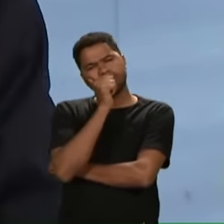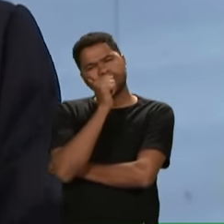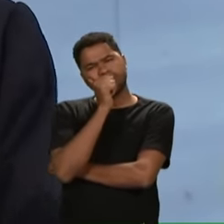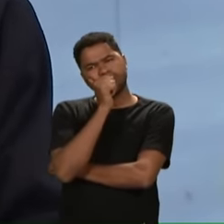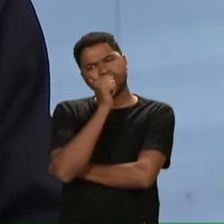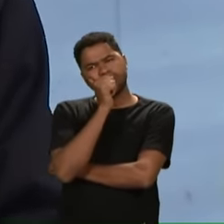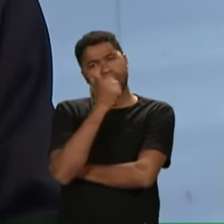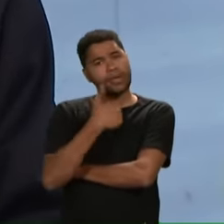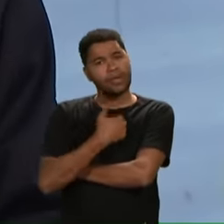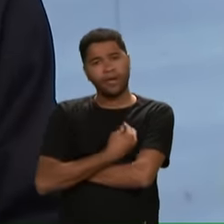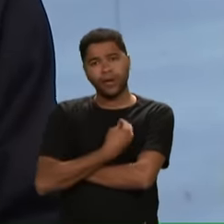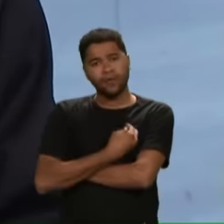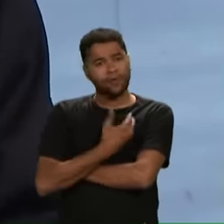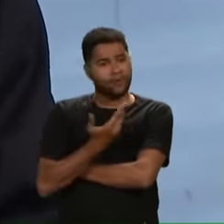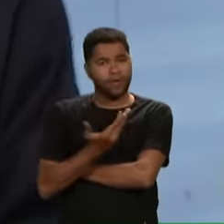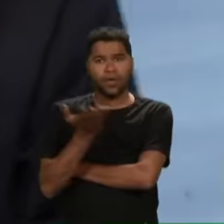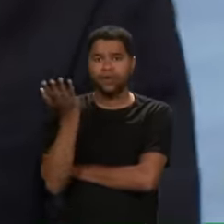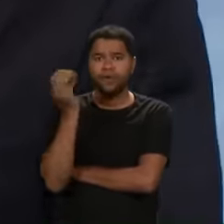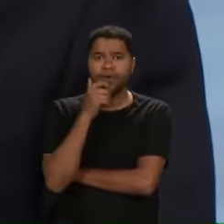Gente, eu estou vivo